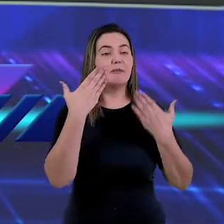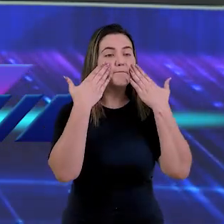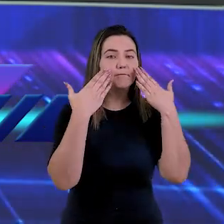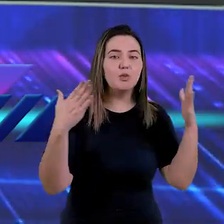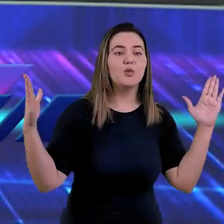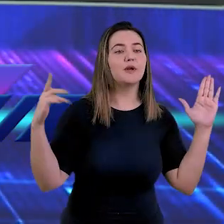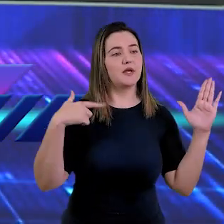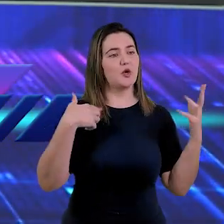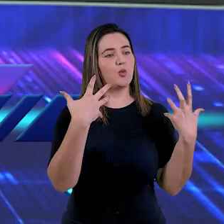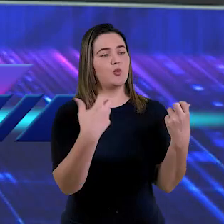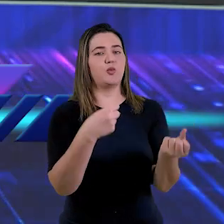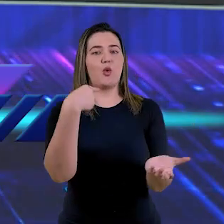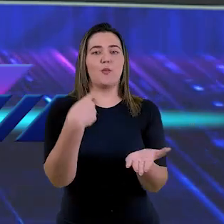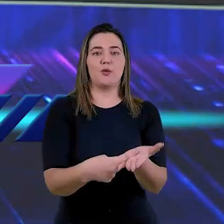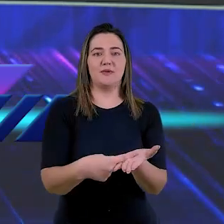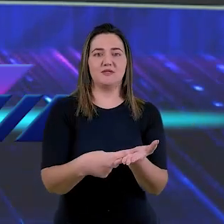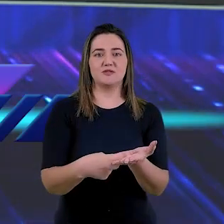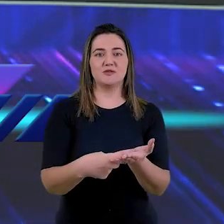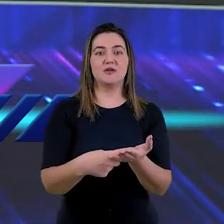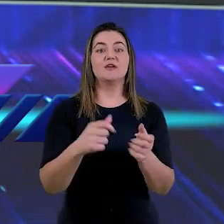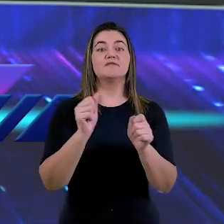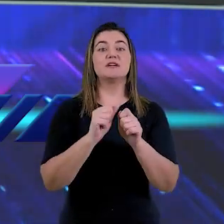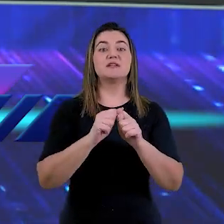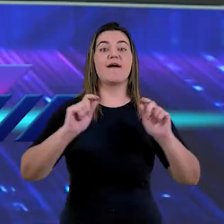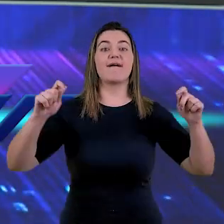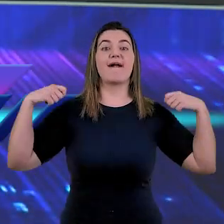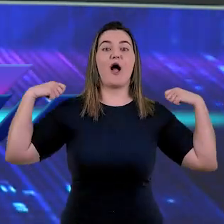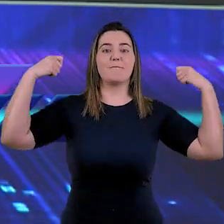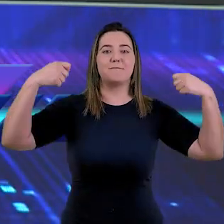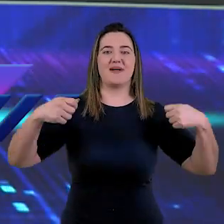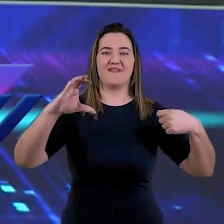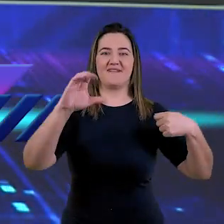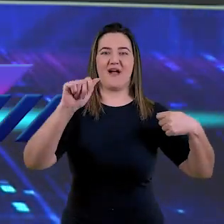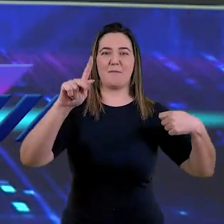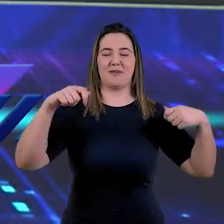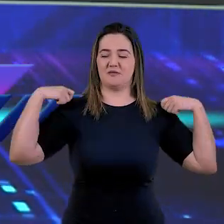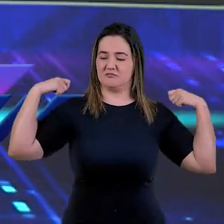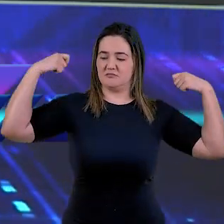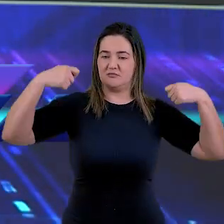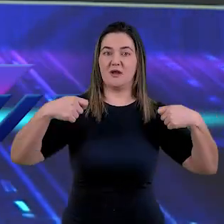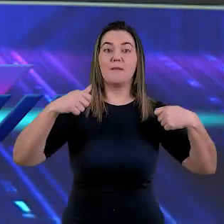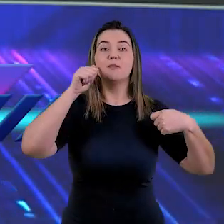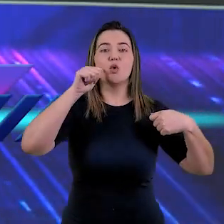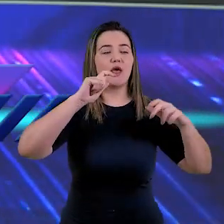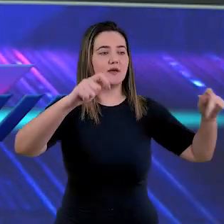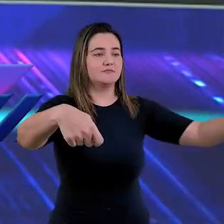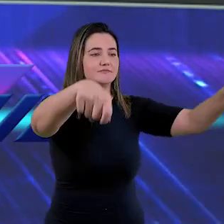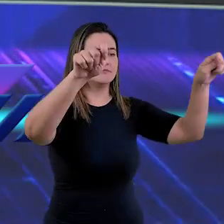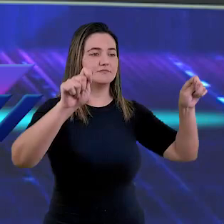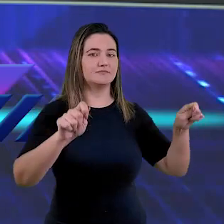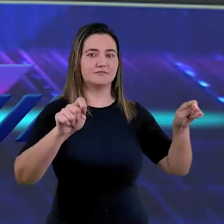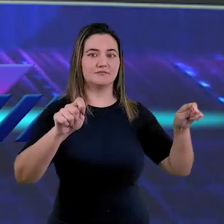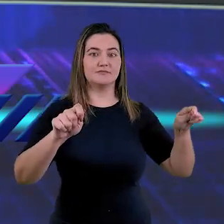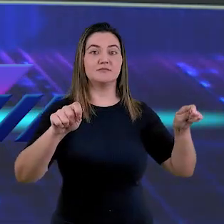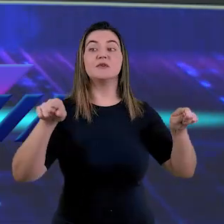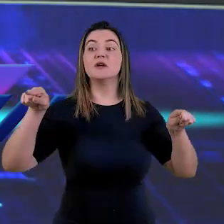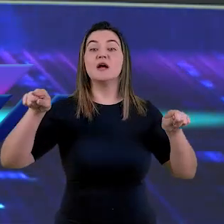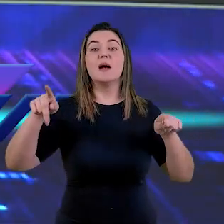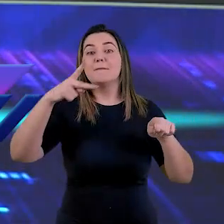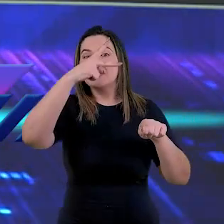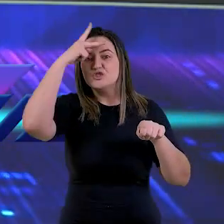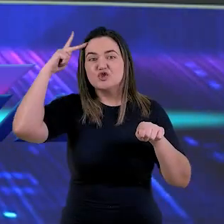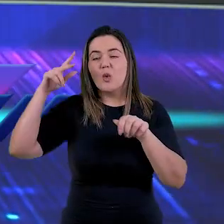pedido de casamento e colocava uma capa sobre os ombros da noiva enquanto o cortejo se dirigia para